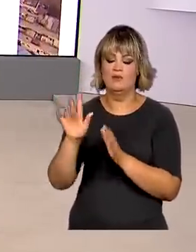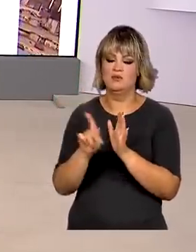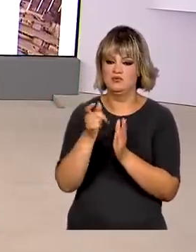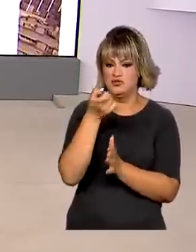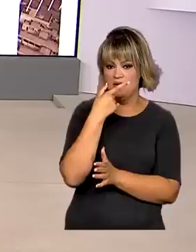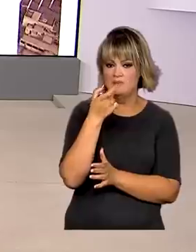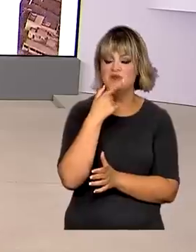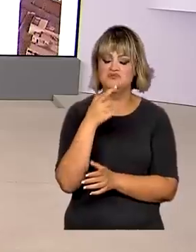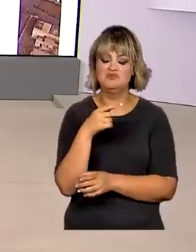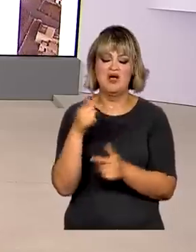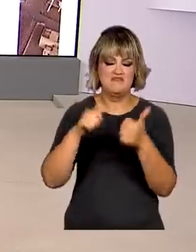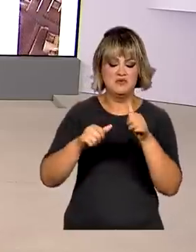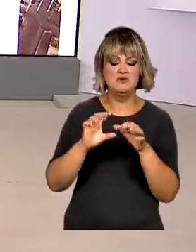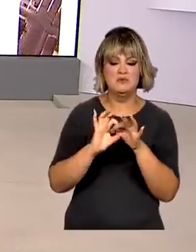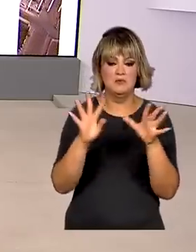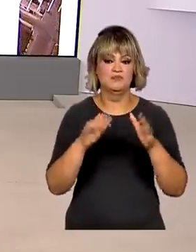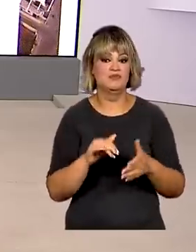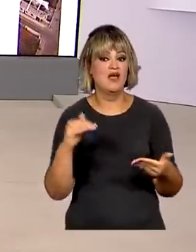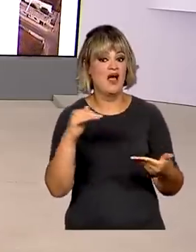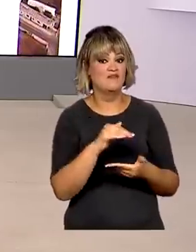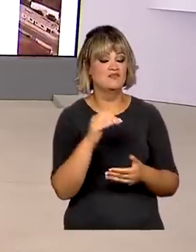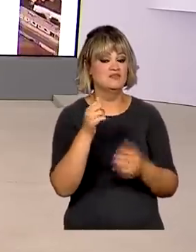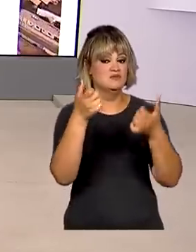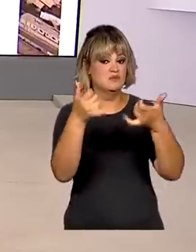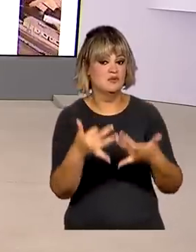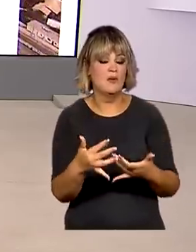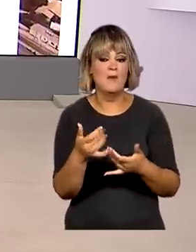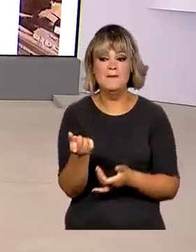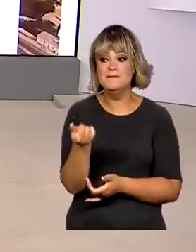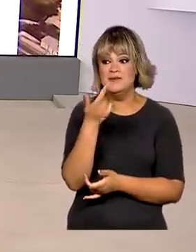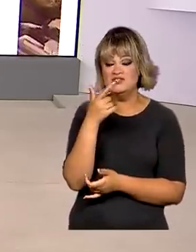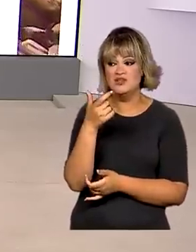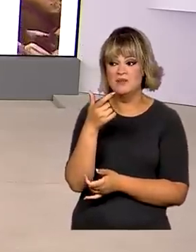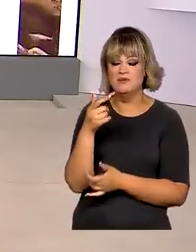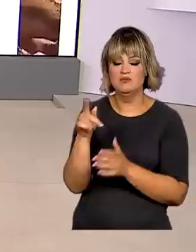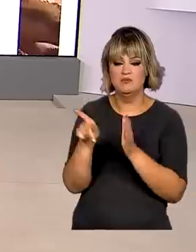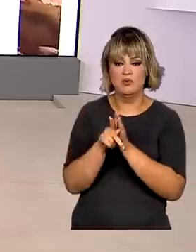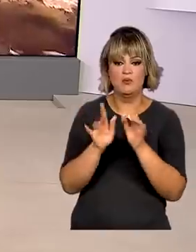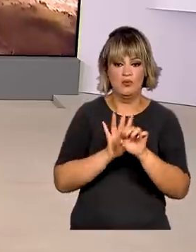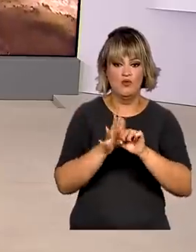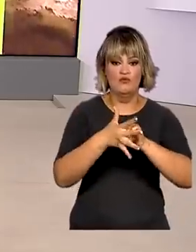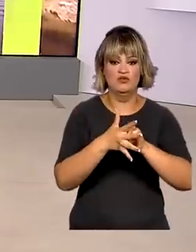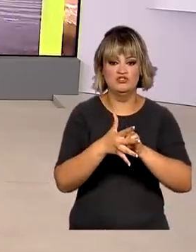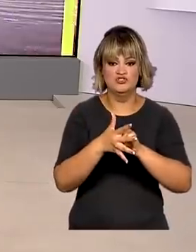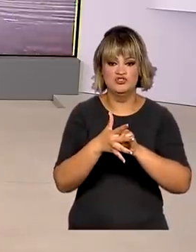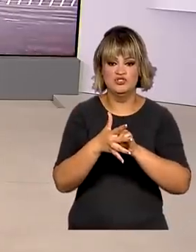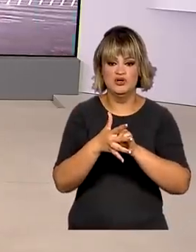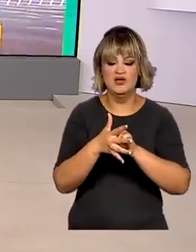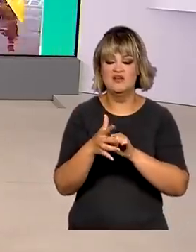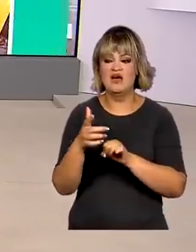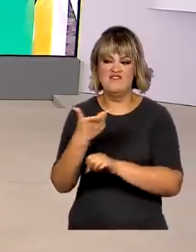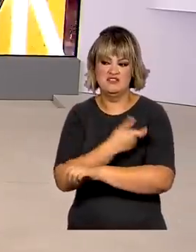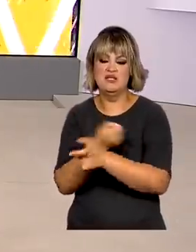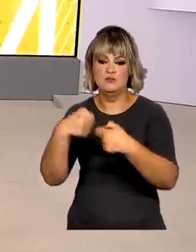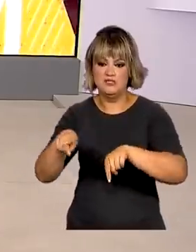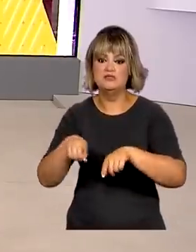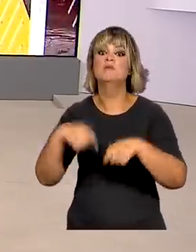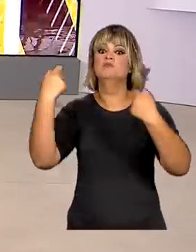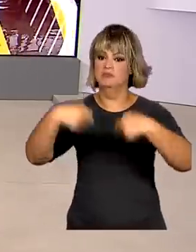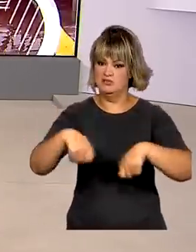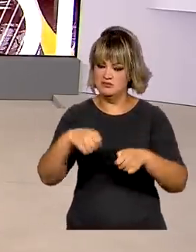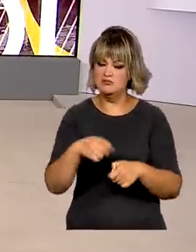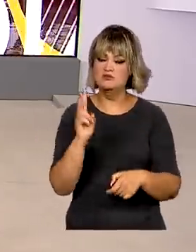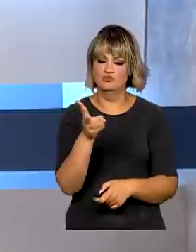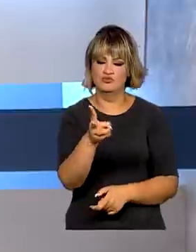Medicamentos. A ANVIS alerta ainda que nenhum medicamento para a covid-19 substitui as vacinas